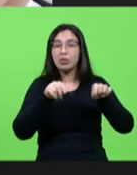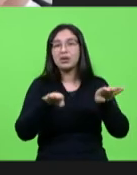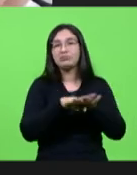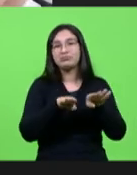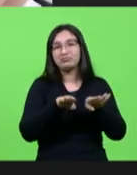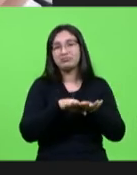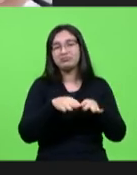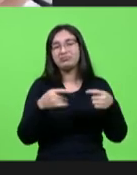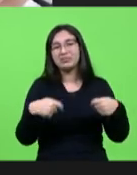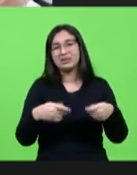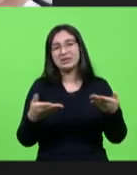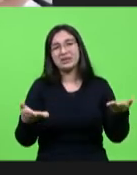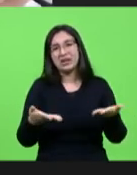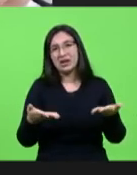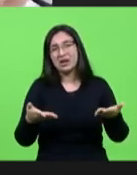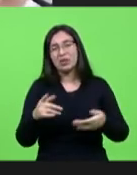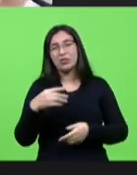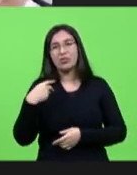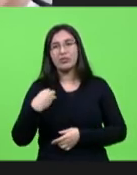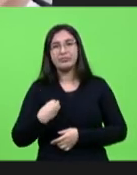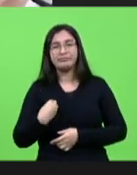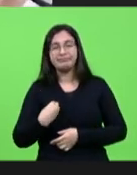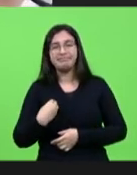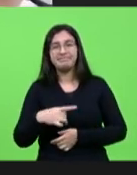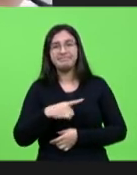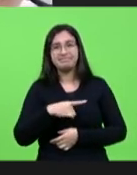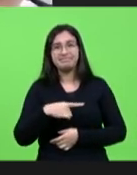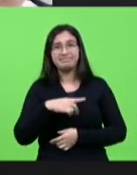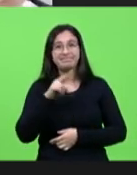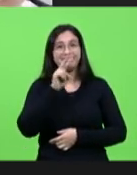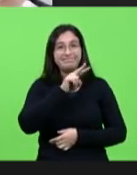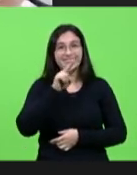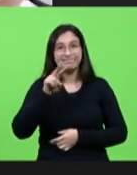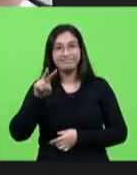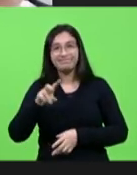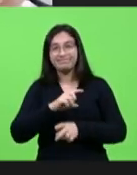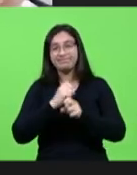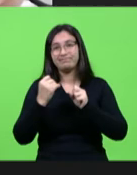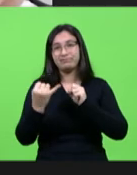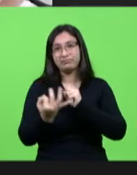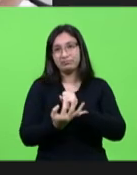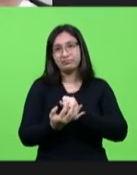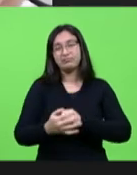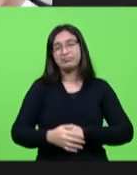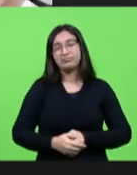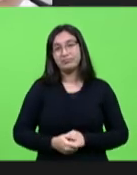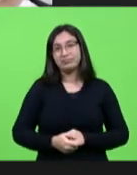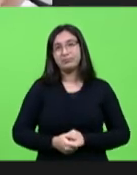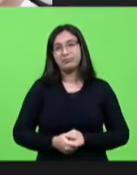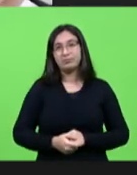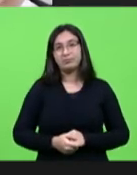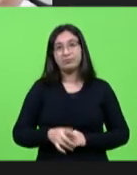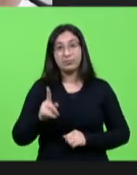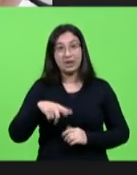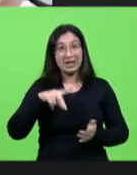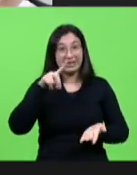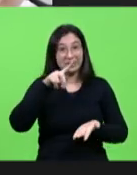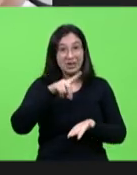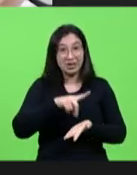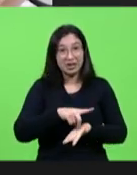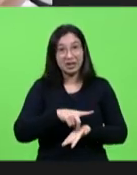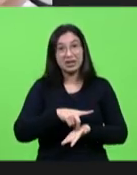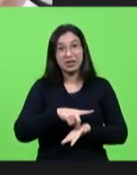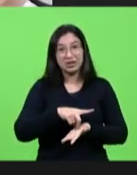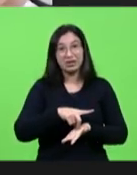momento que nós estamos vivendo nessa pandemia dessa realidade que